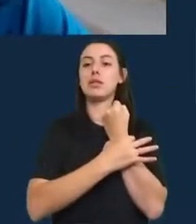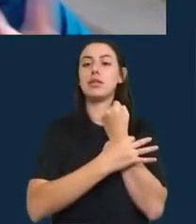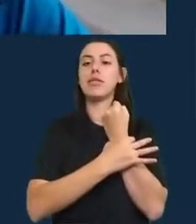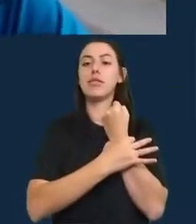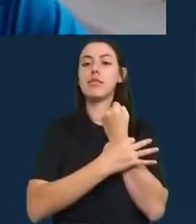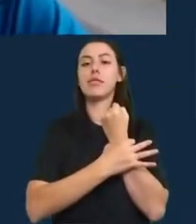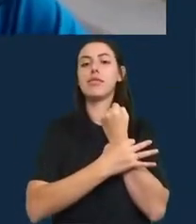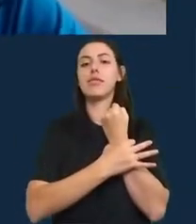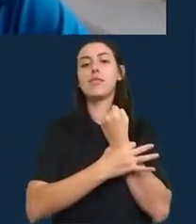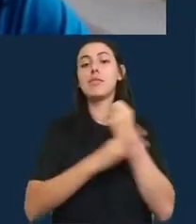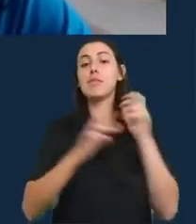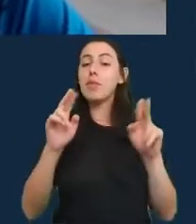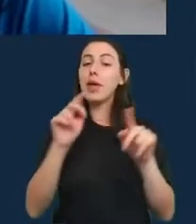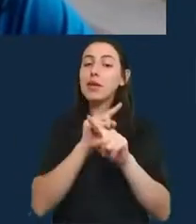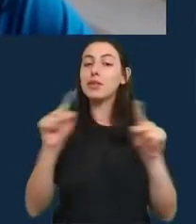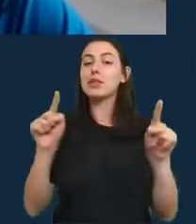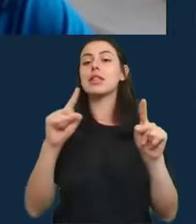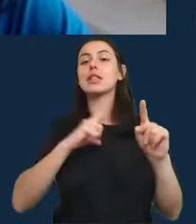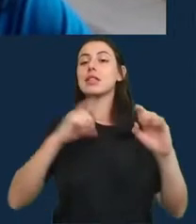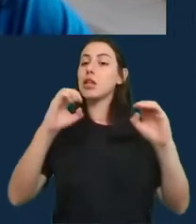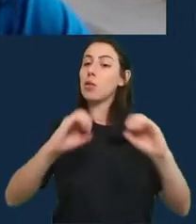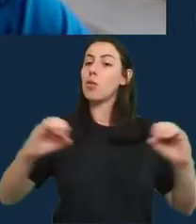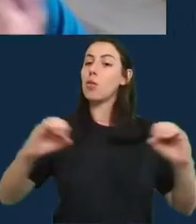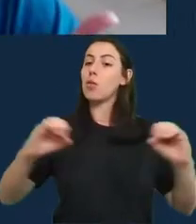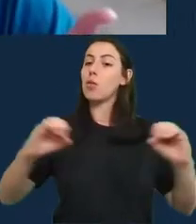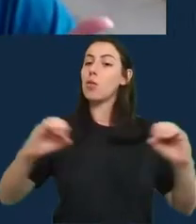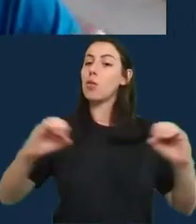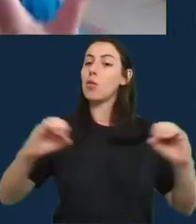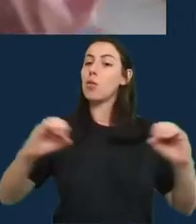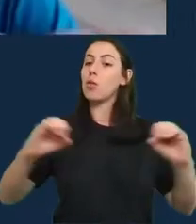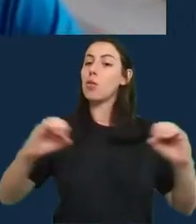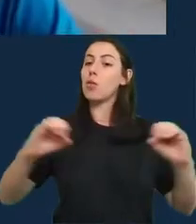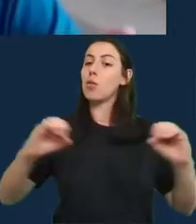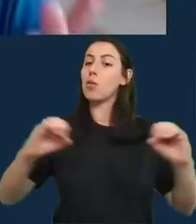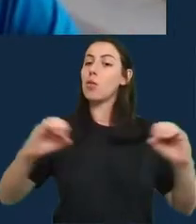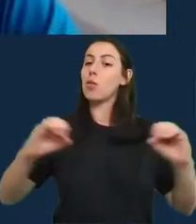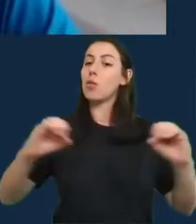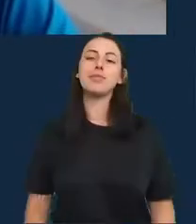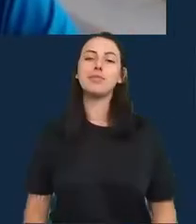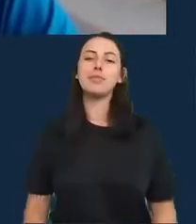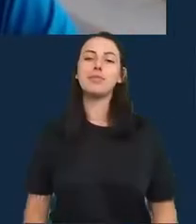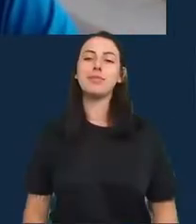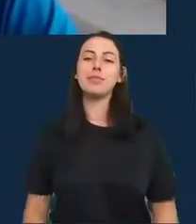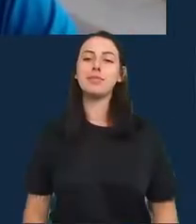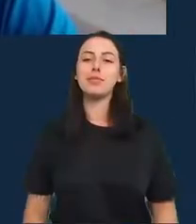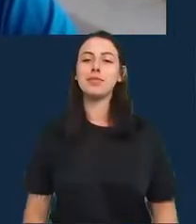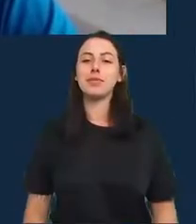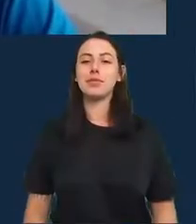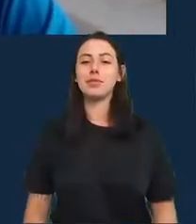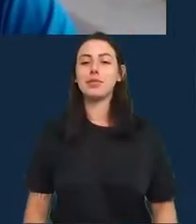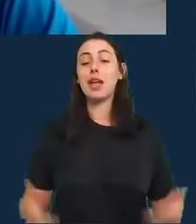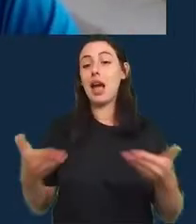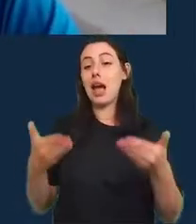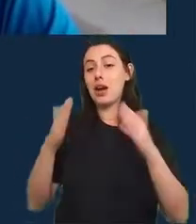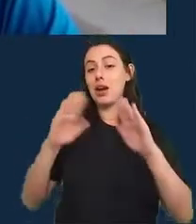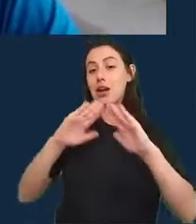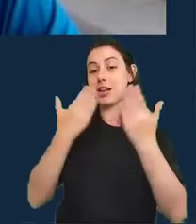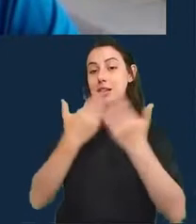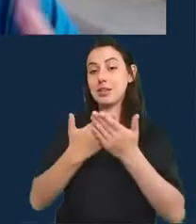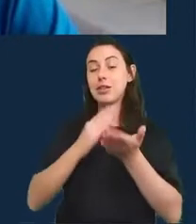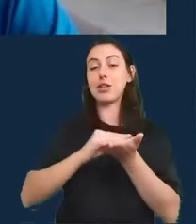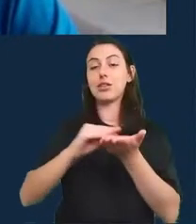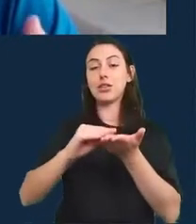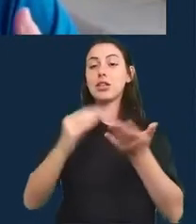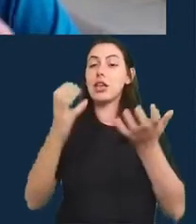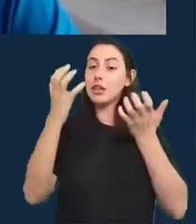for o seu horário agora em nome de todos aqui na escola de dados eu gostaria de agradecer a você pelo seu tempo foi muito